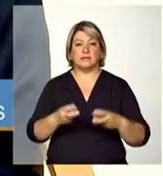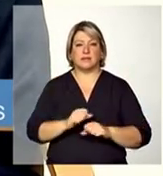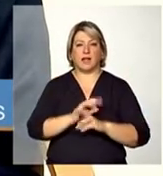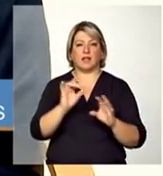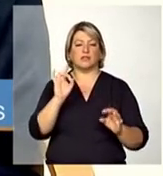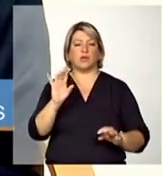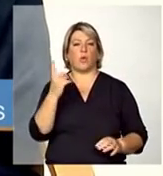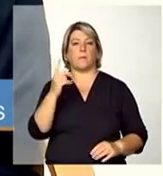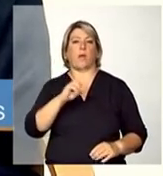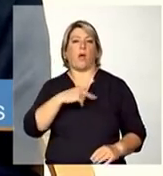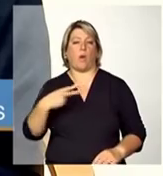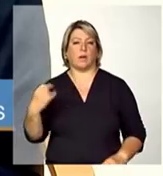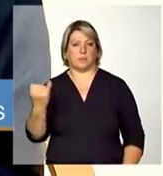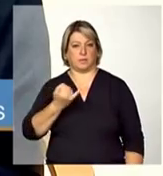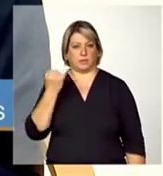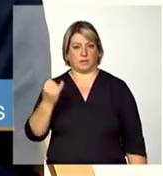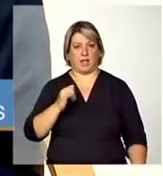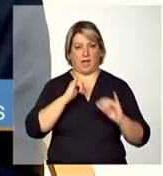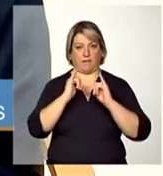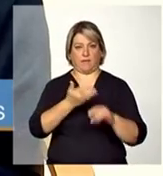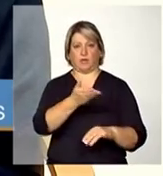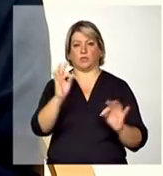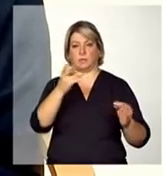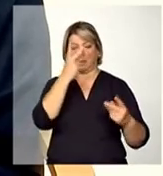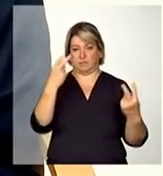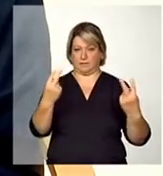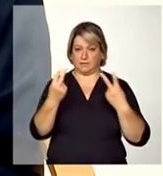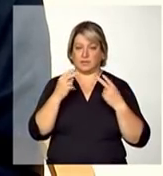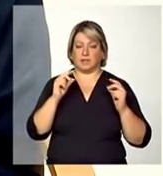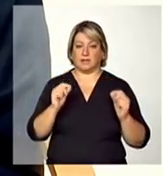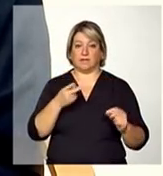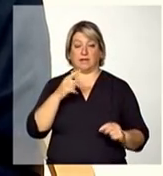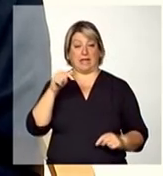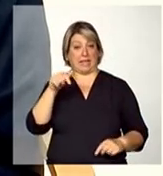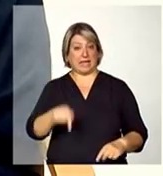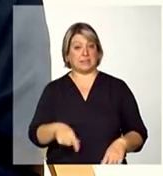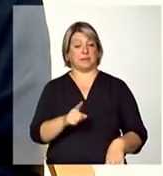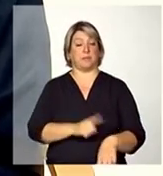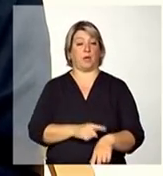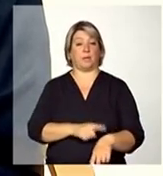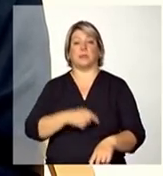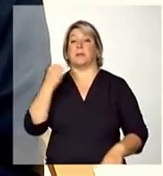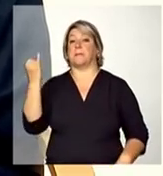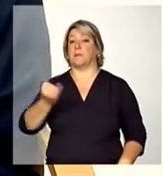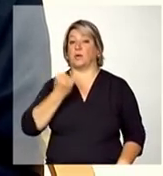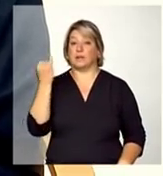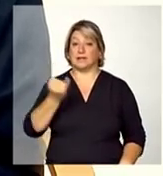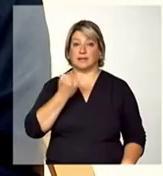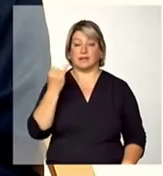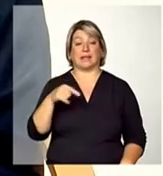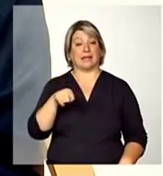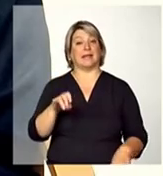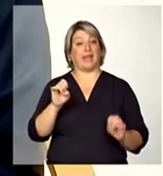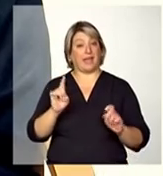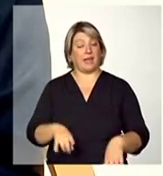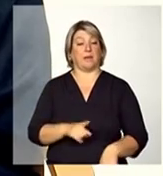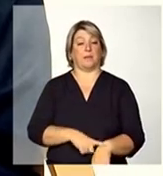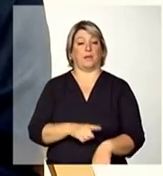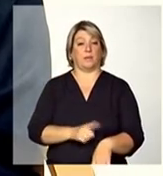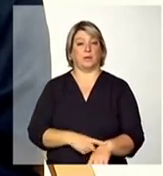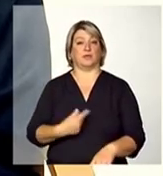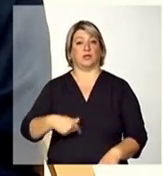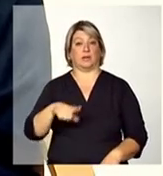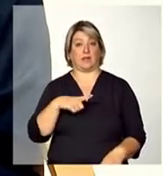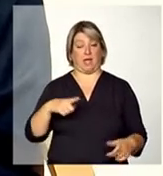um recado para todos que estão nos ouvindo de dizer que esse é um importante momento este é o momento em que nós estamos agora